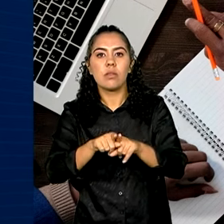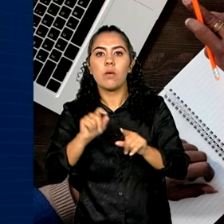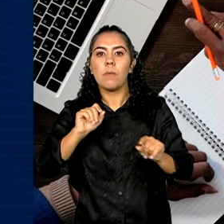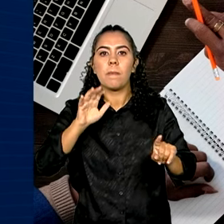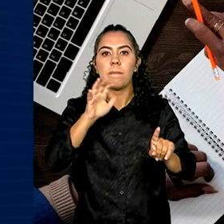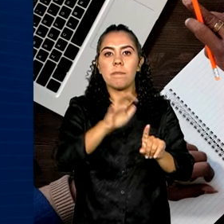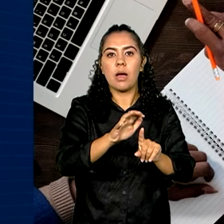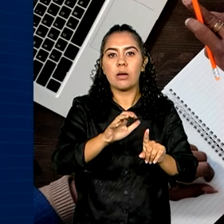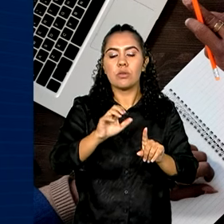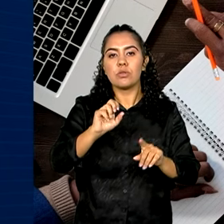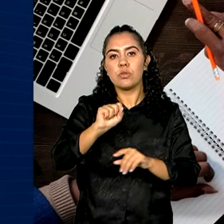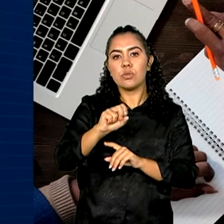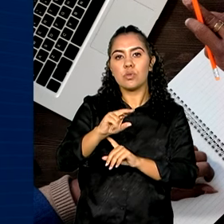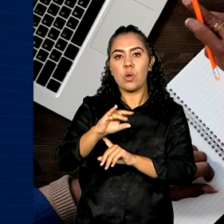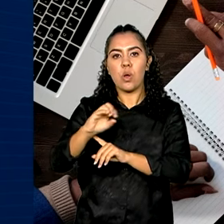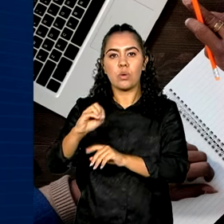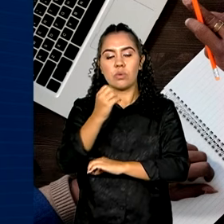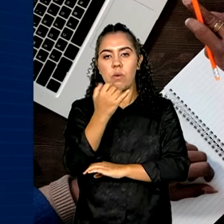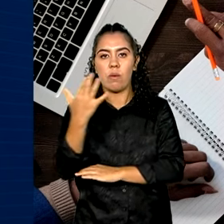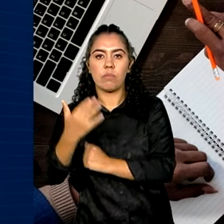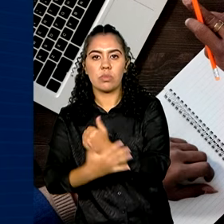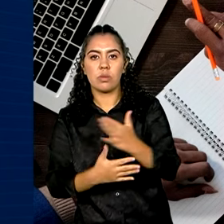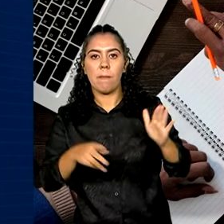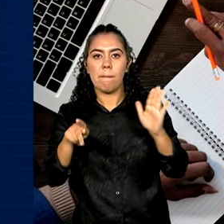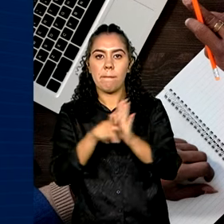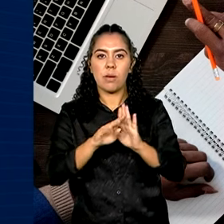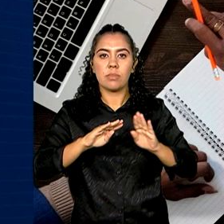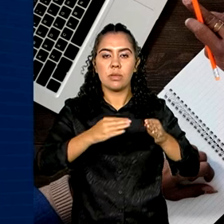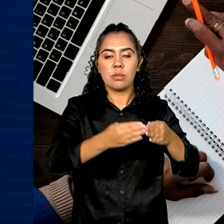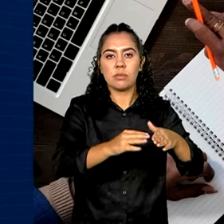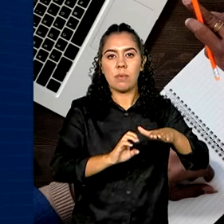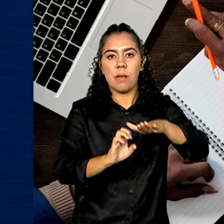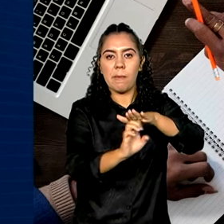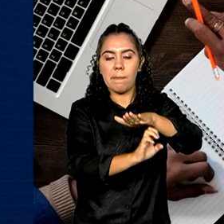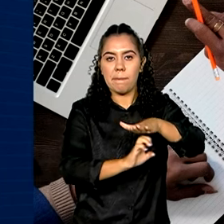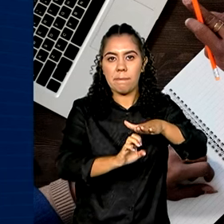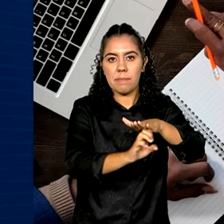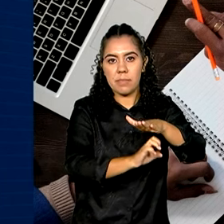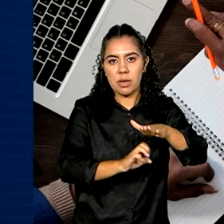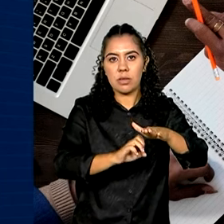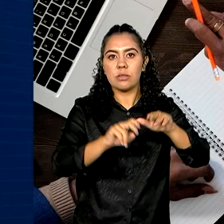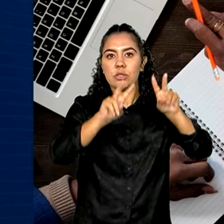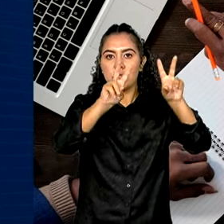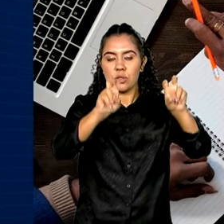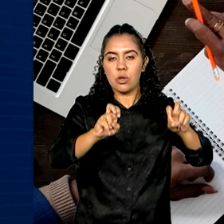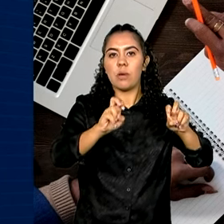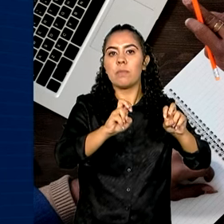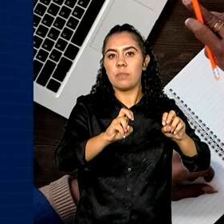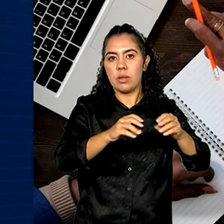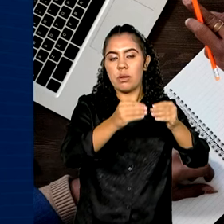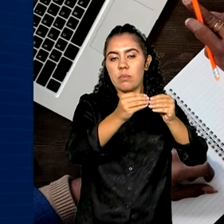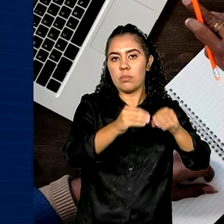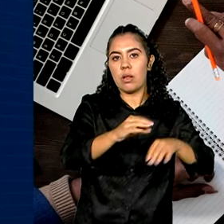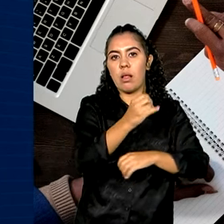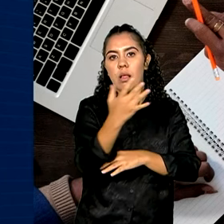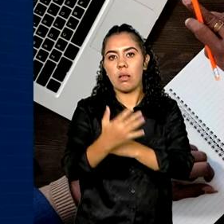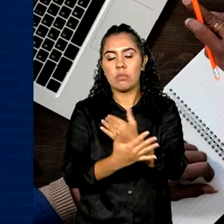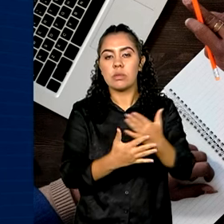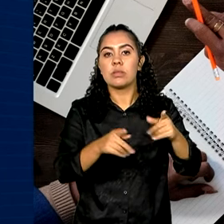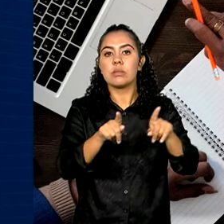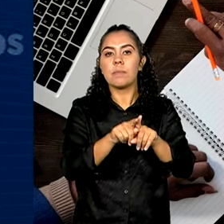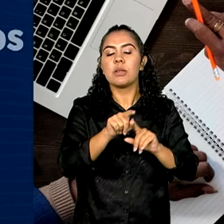Socioambiental, voltado para empresas com missão de gerar impacto social ou ambiental positivo, vai